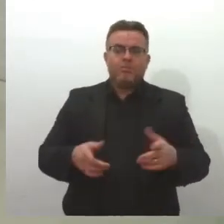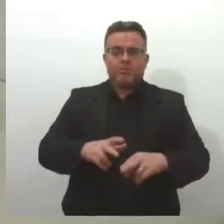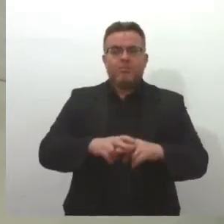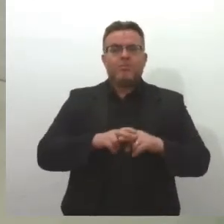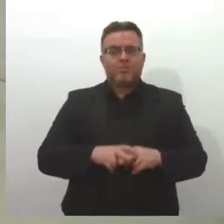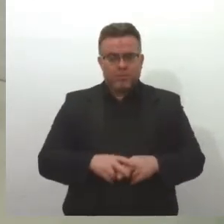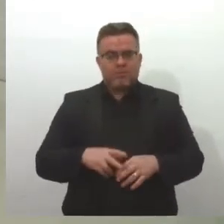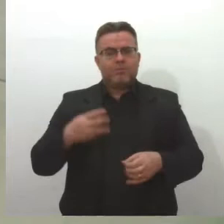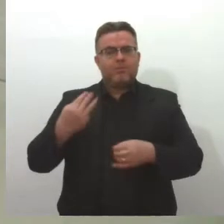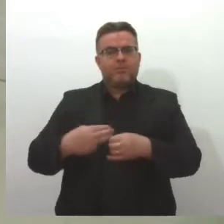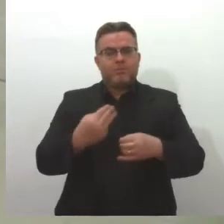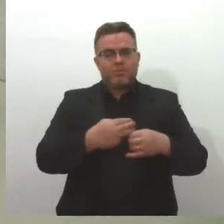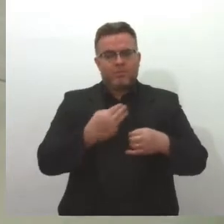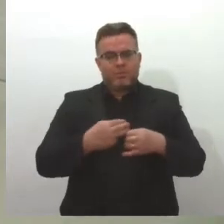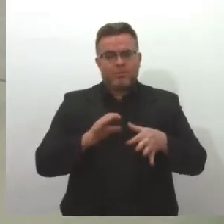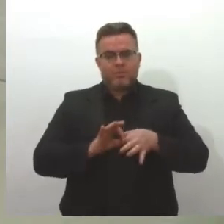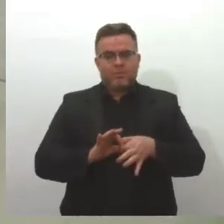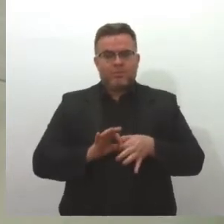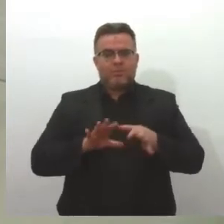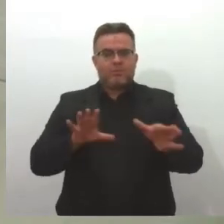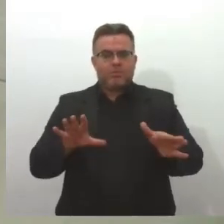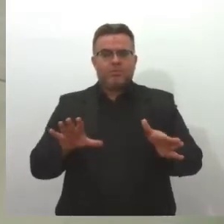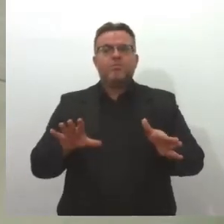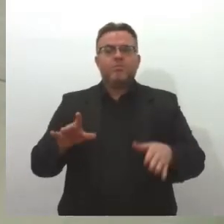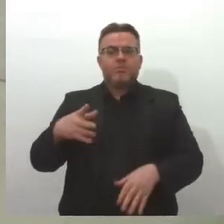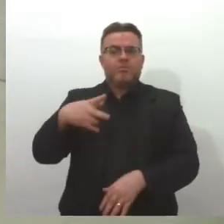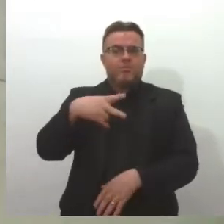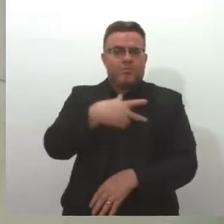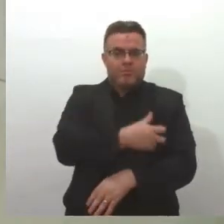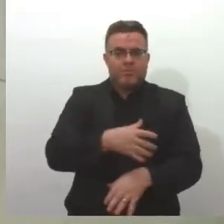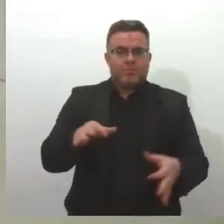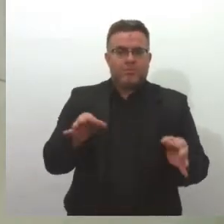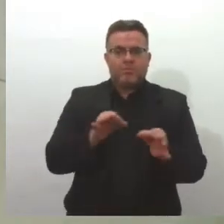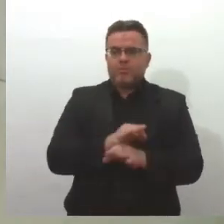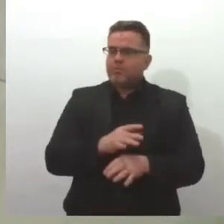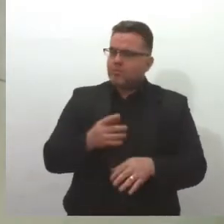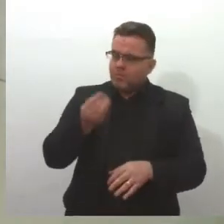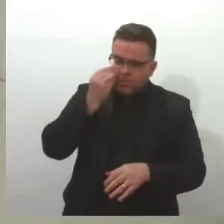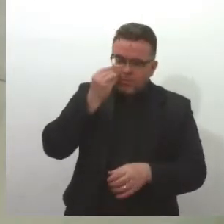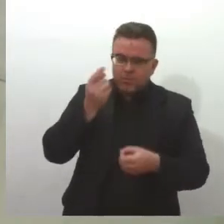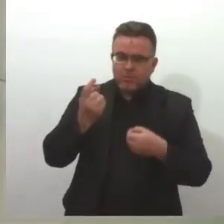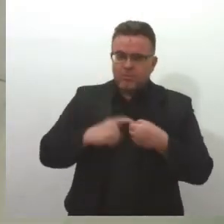permanece disponibilizando as doses da vacina. Vamos voltar com o Genilson, então?